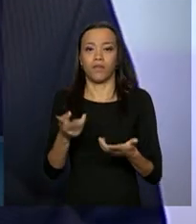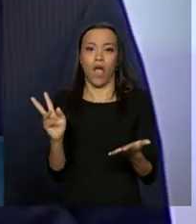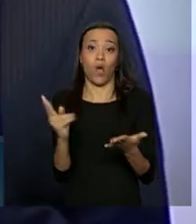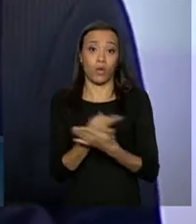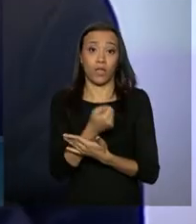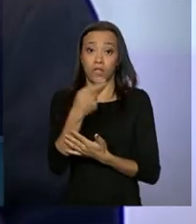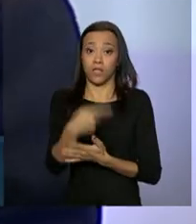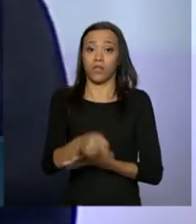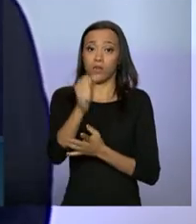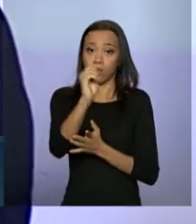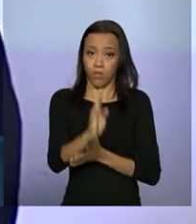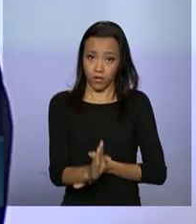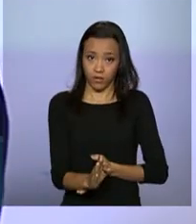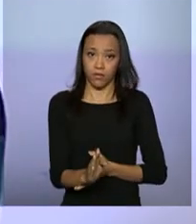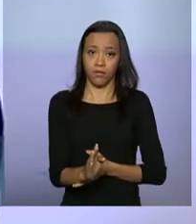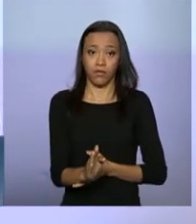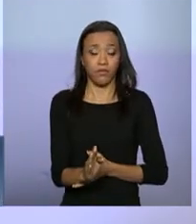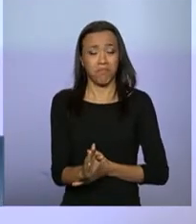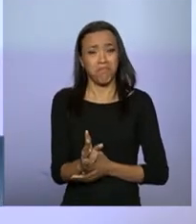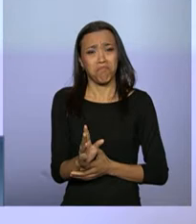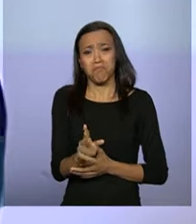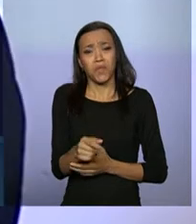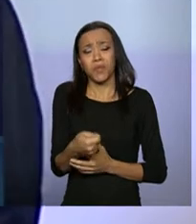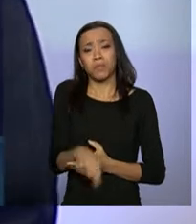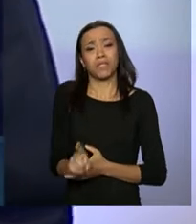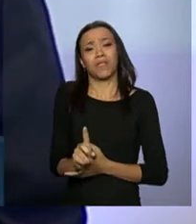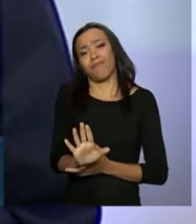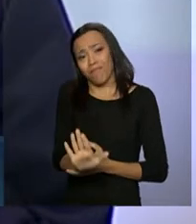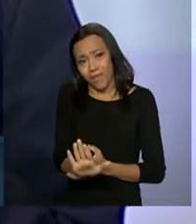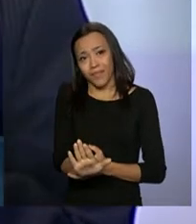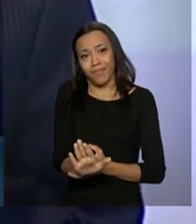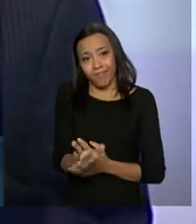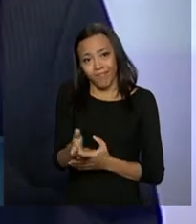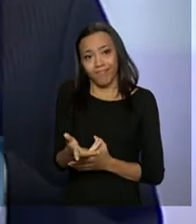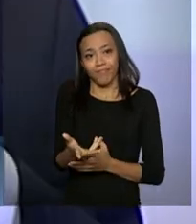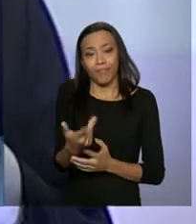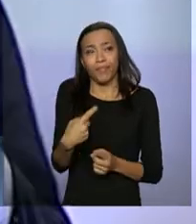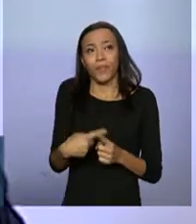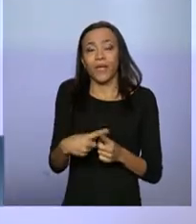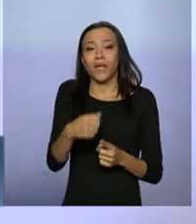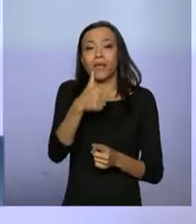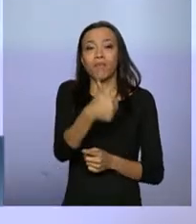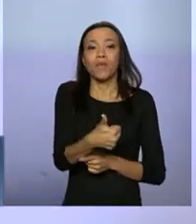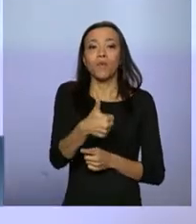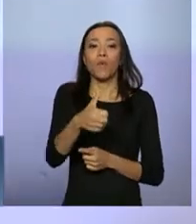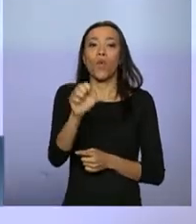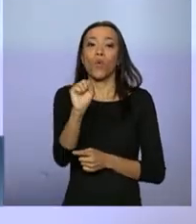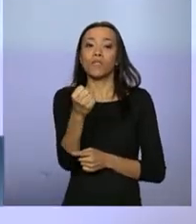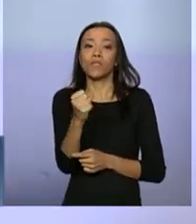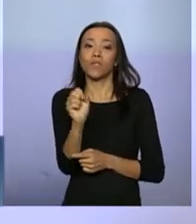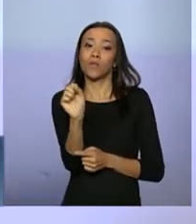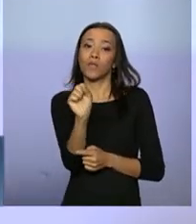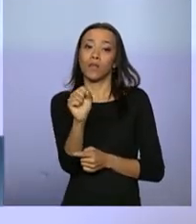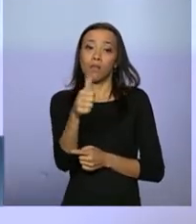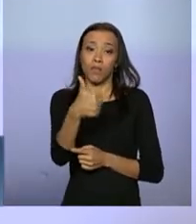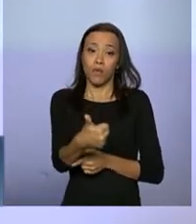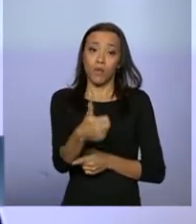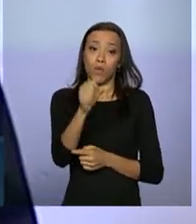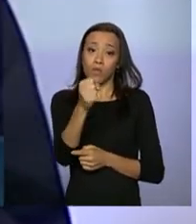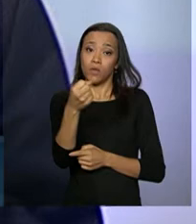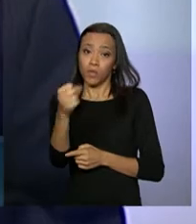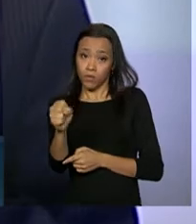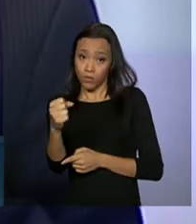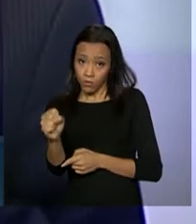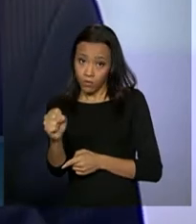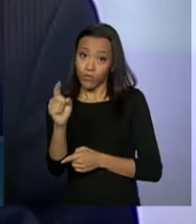fosse mais necessário que houvesse o combate à escravidão, porque em 1888 nós abolimos a escravatura,